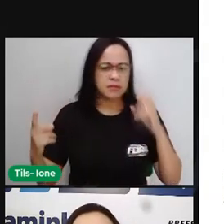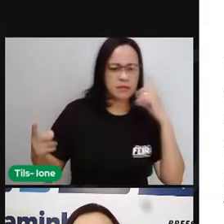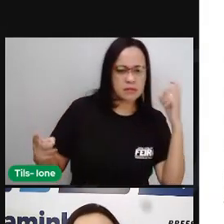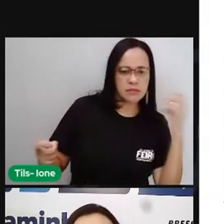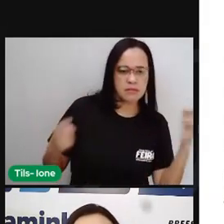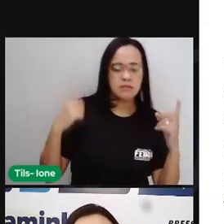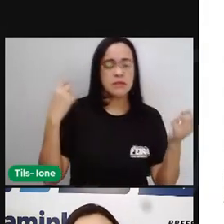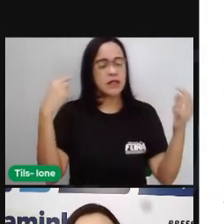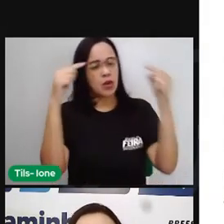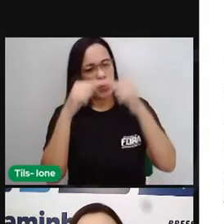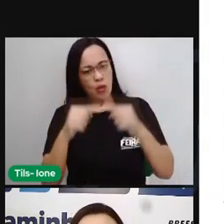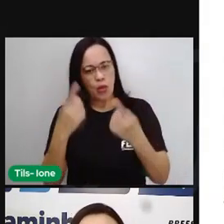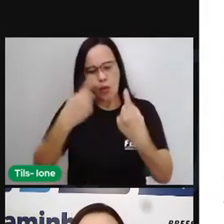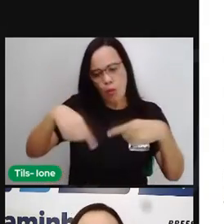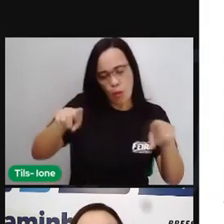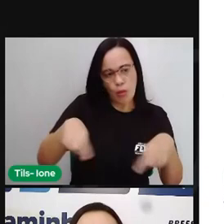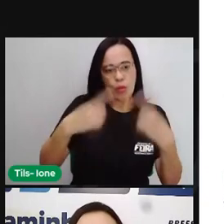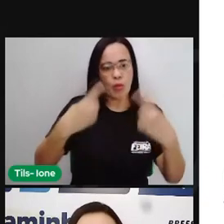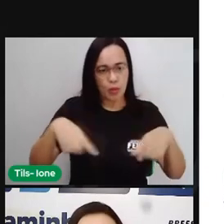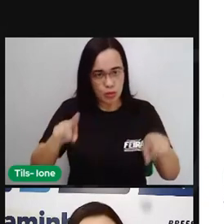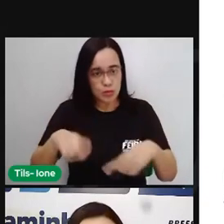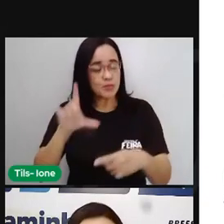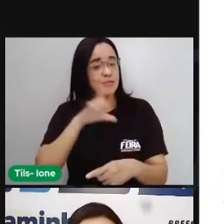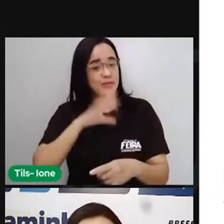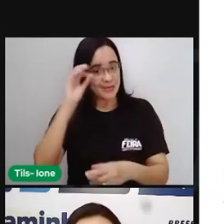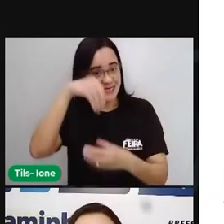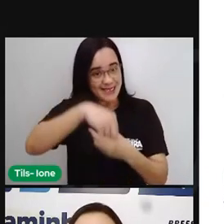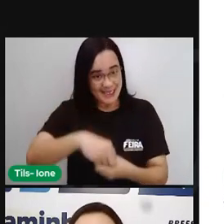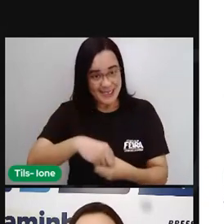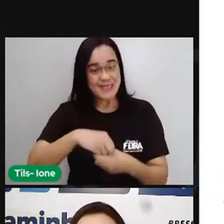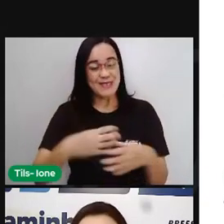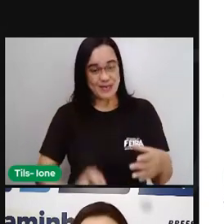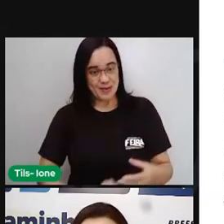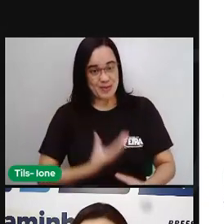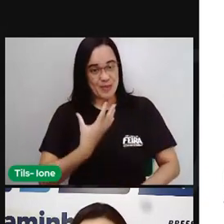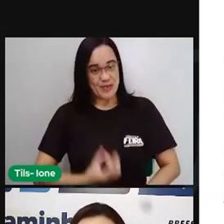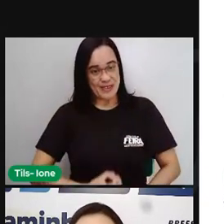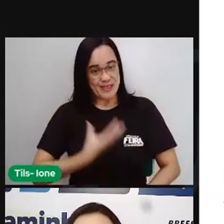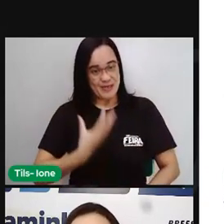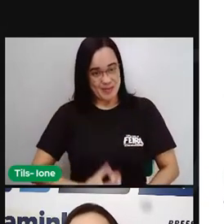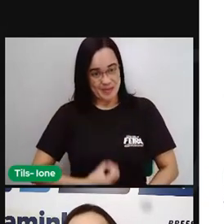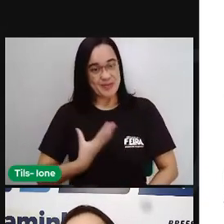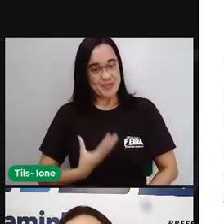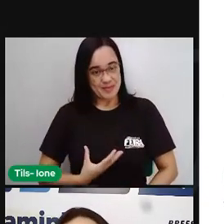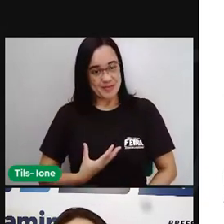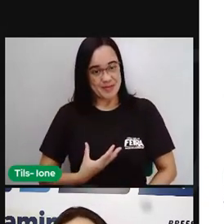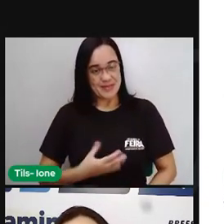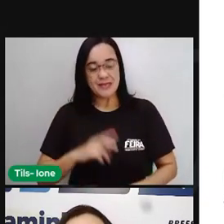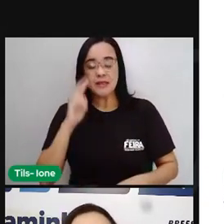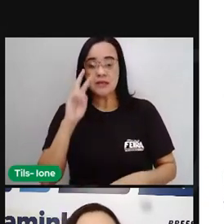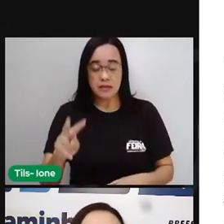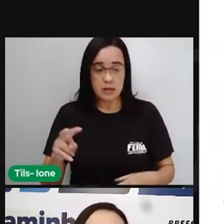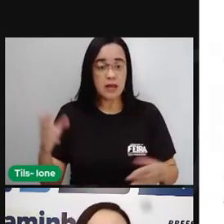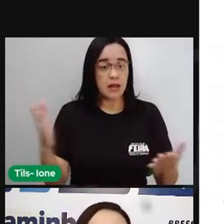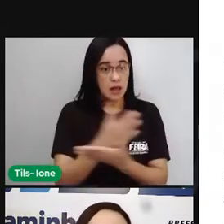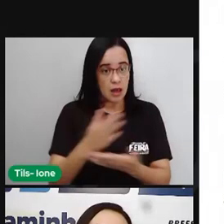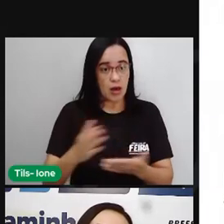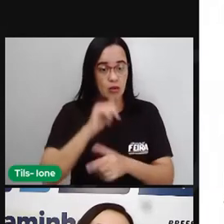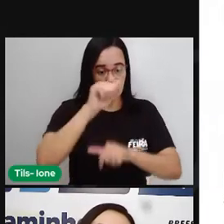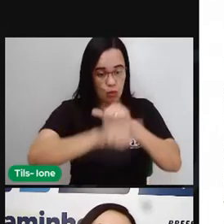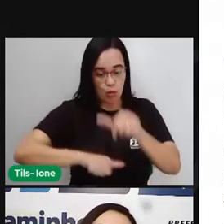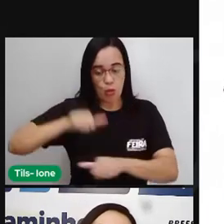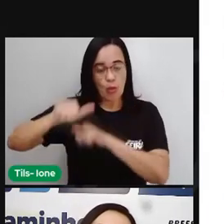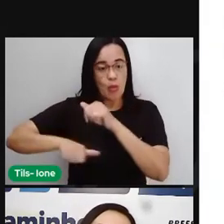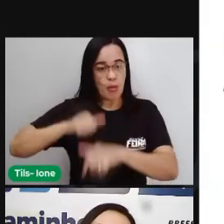musicalidade presente nos poemas. É tanto que vários poemas aí se transformam, né? Em músicas também.